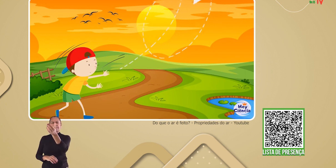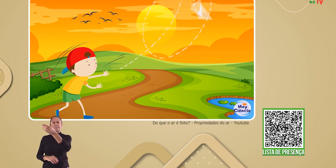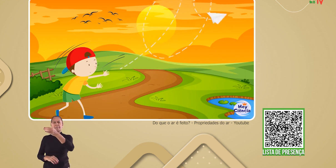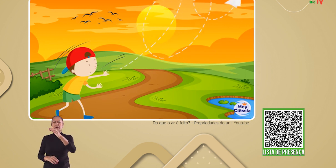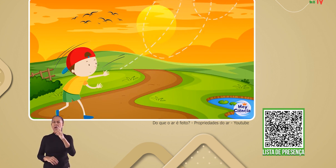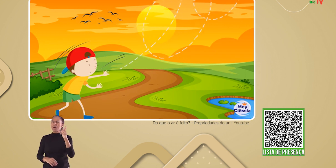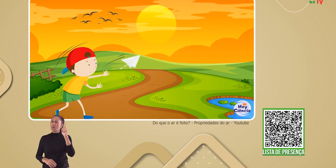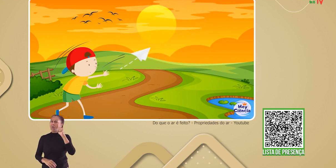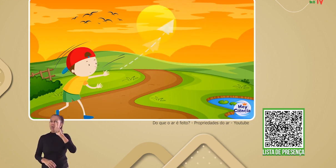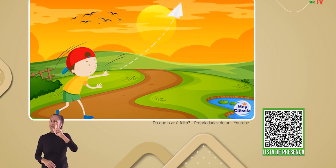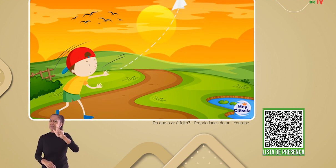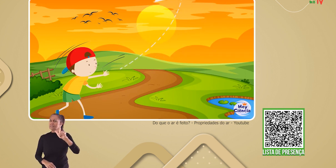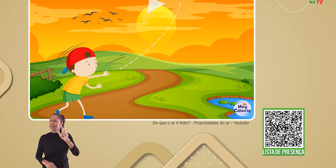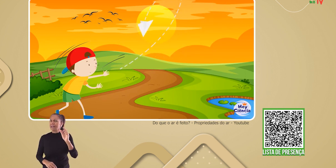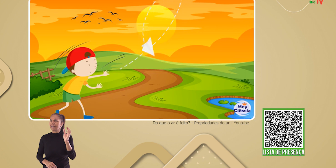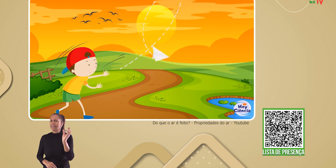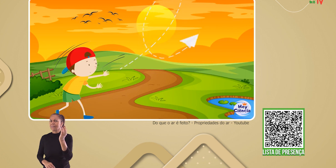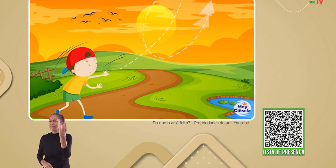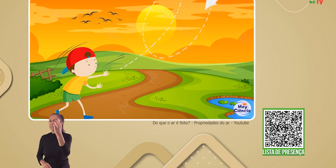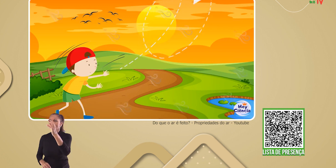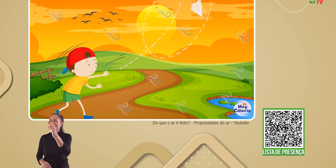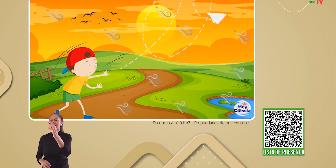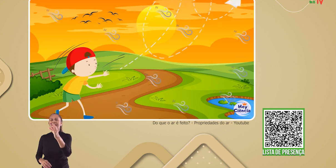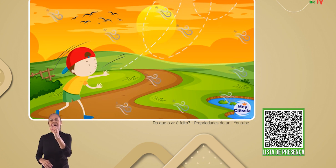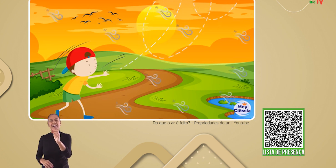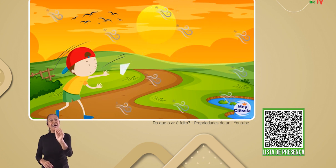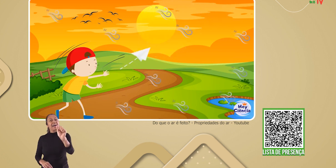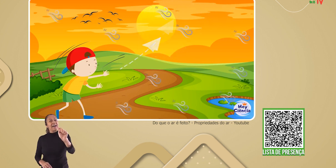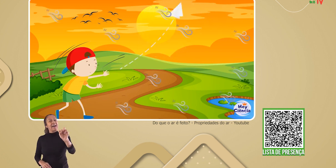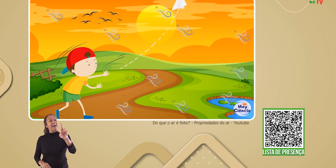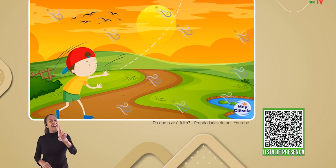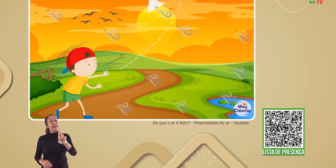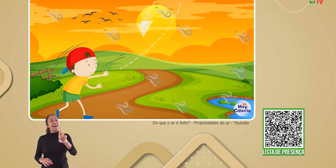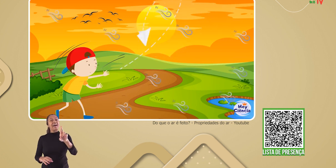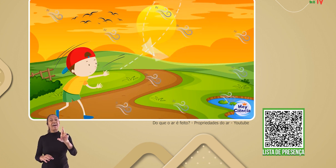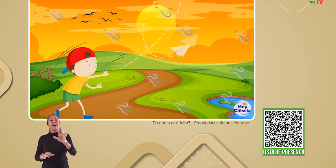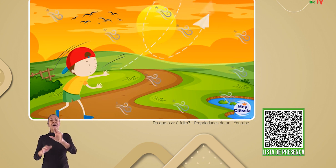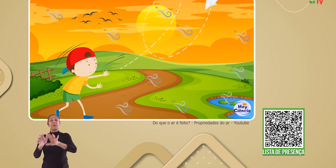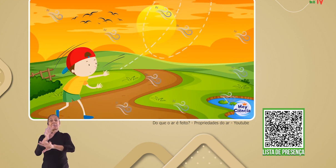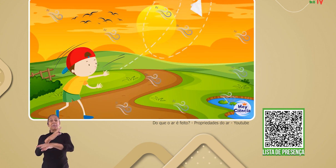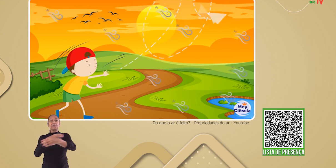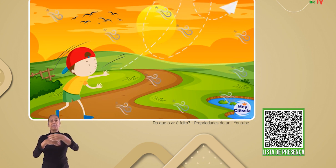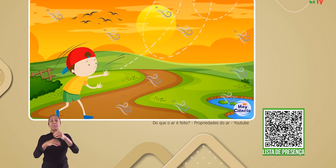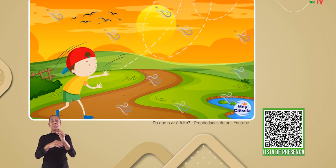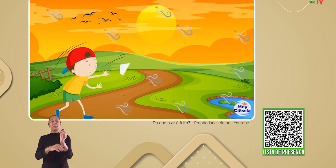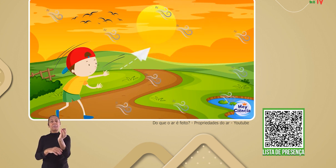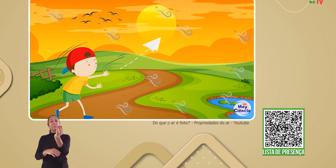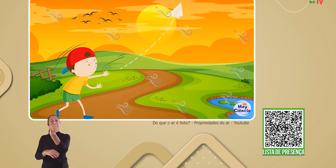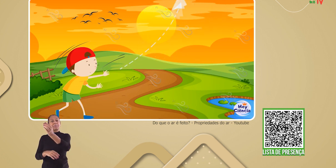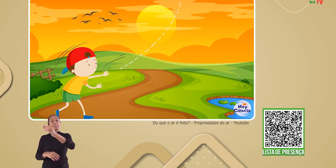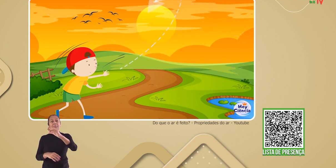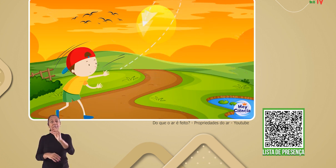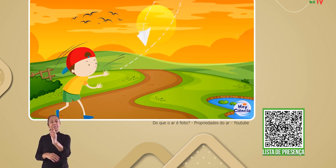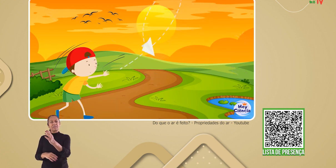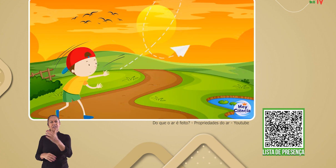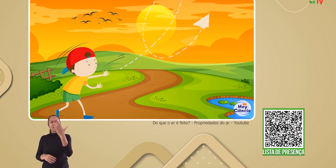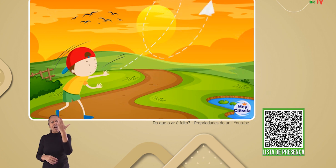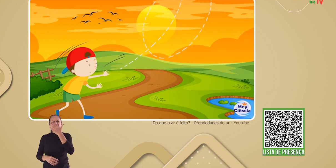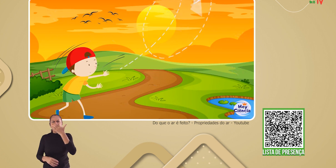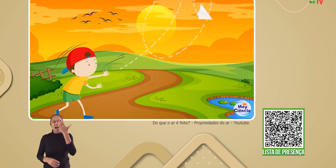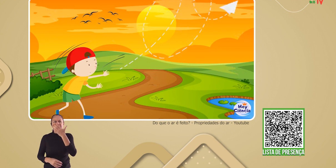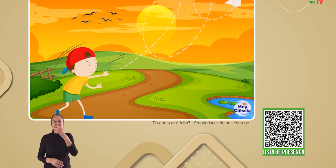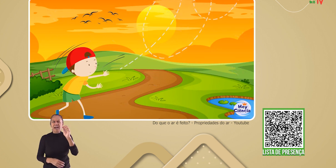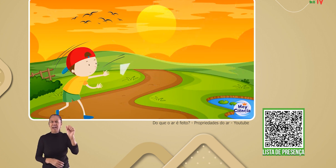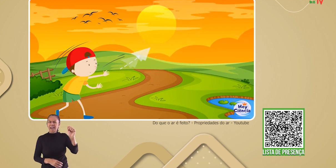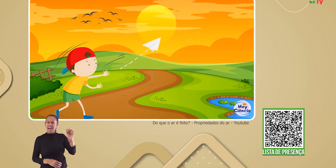voar? Isso acontece porque ele está envolvido pelo ar. Mas o ar existe? Eu não consigo